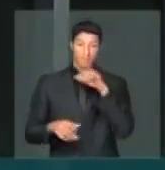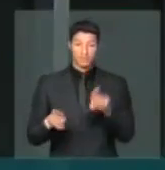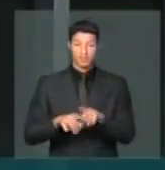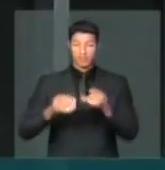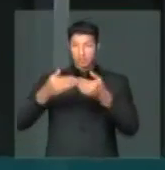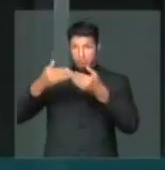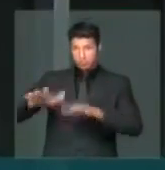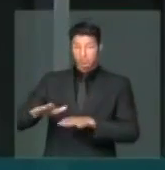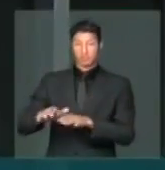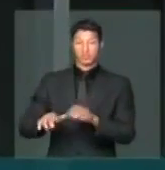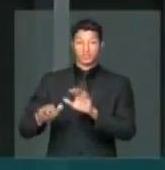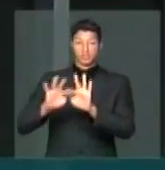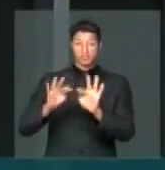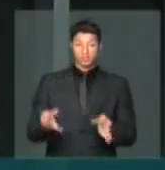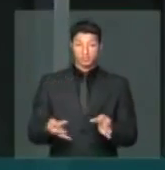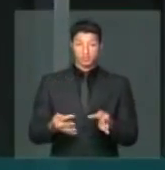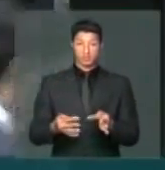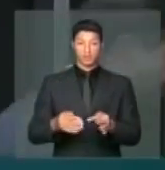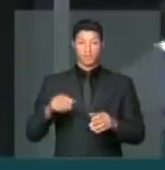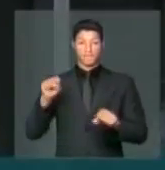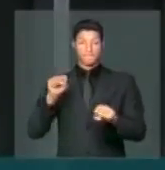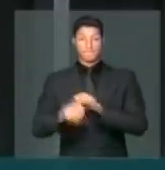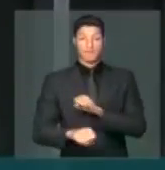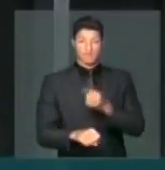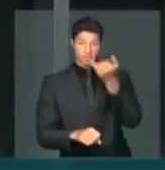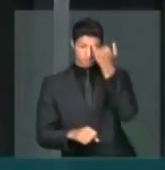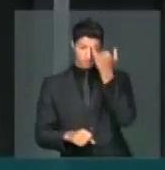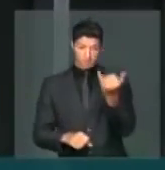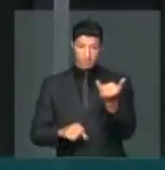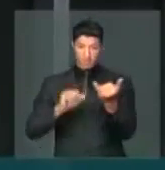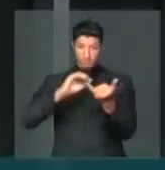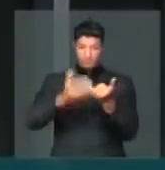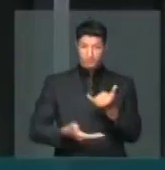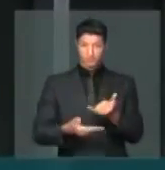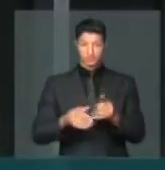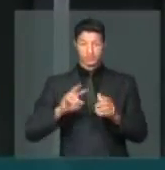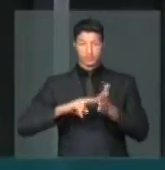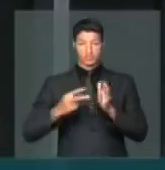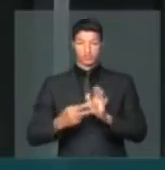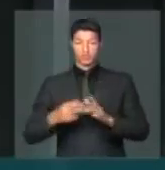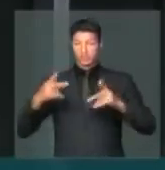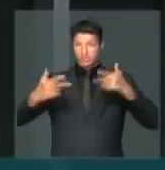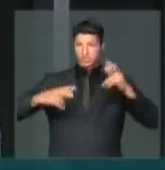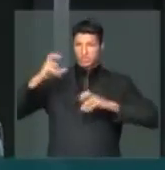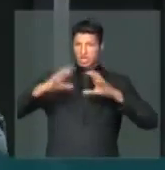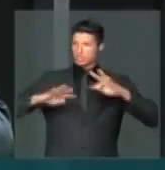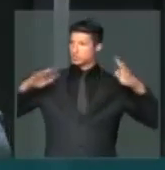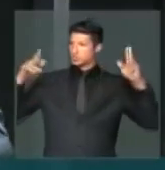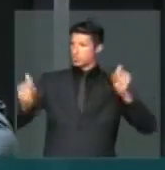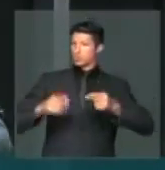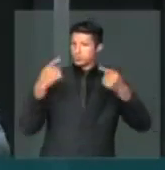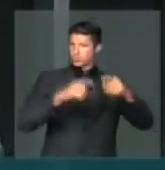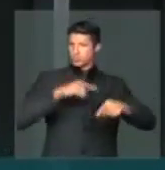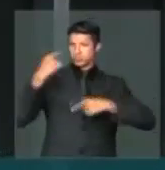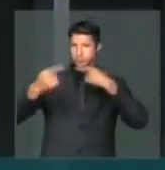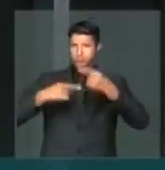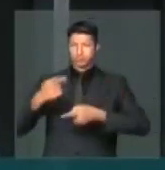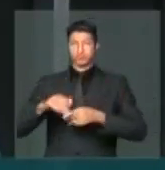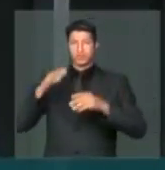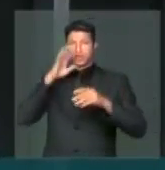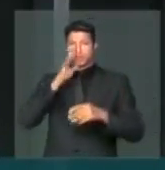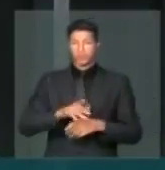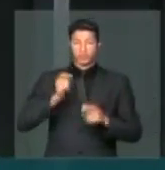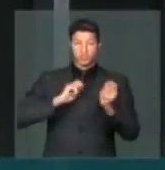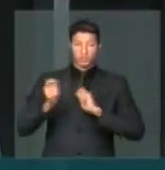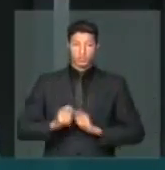eliminado. Ele simplesmente mata a ideia de partido. Será a guerra de todos contra todos, abuso do poder